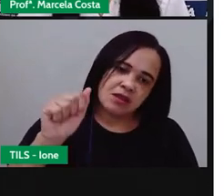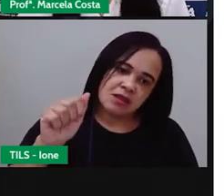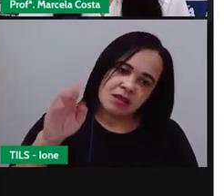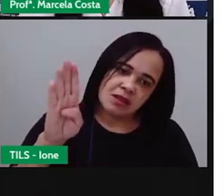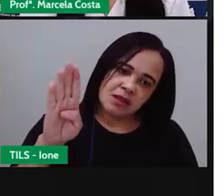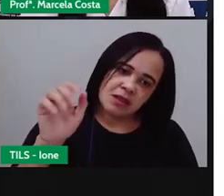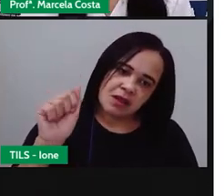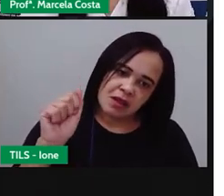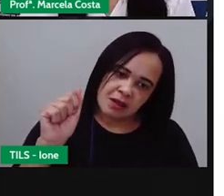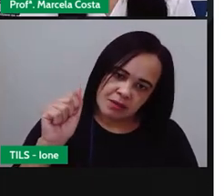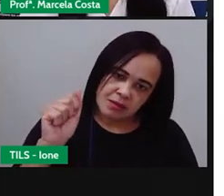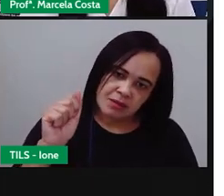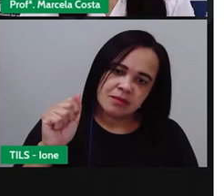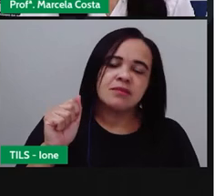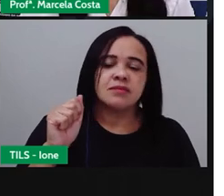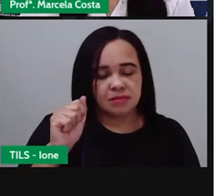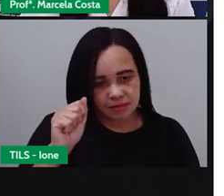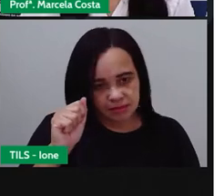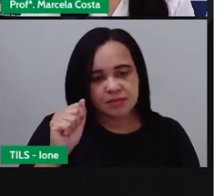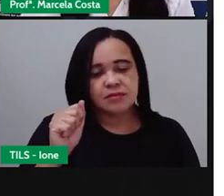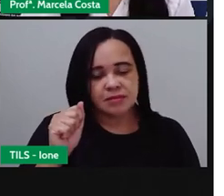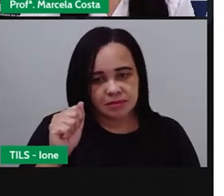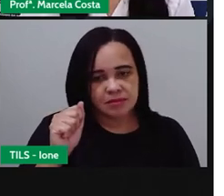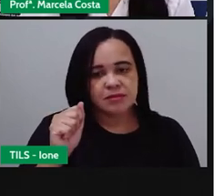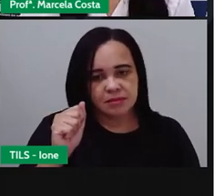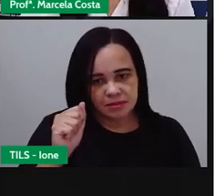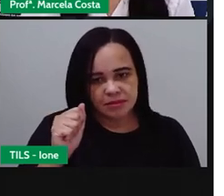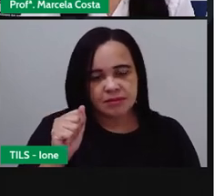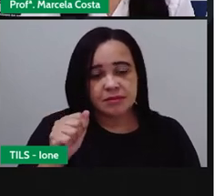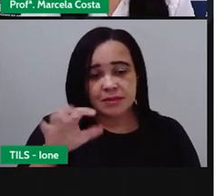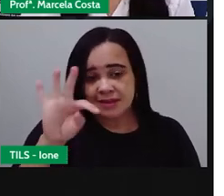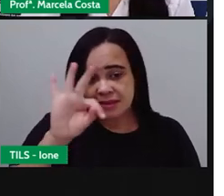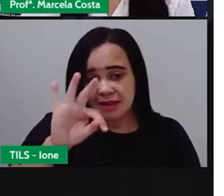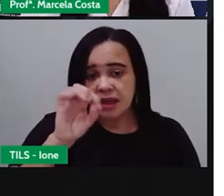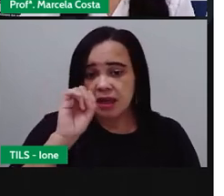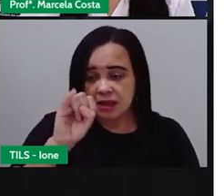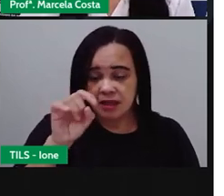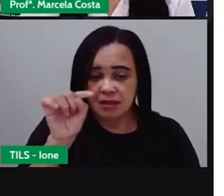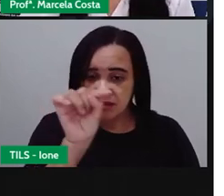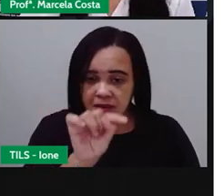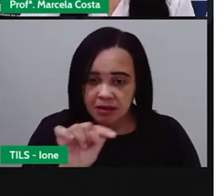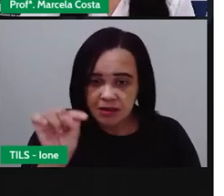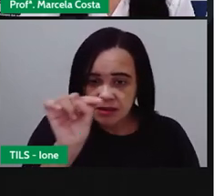formando a sílaba T no meio da palavra.